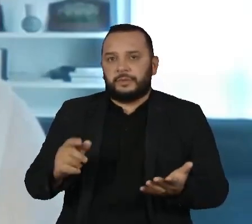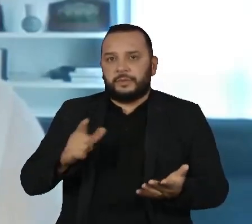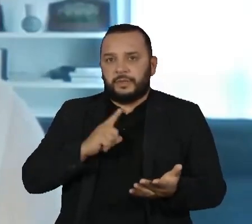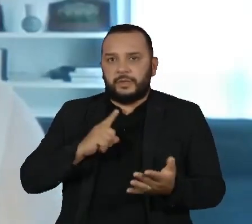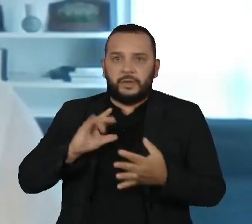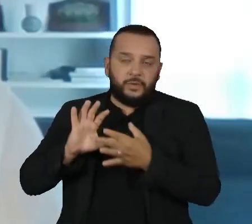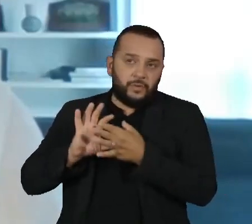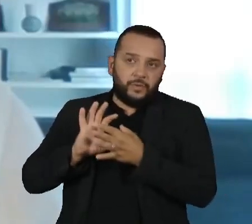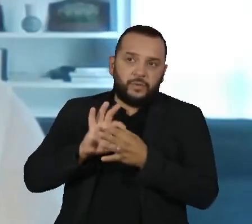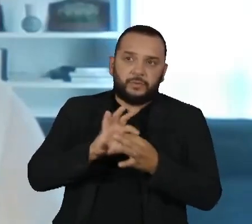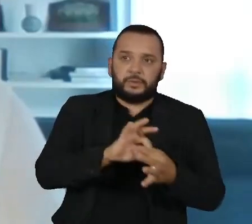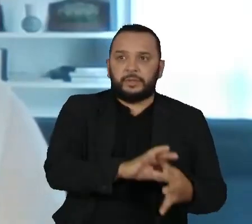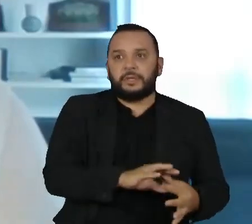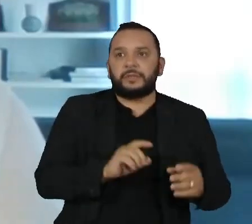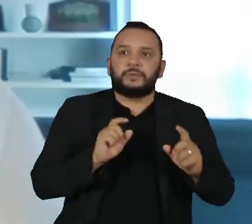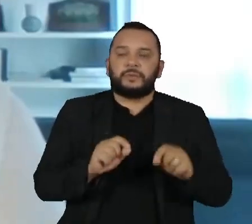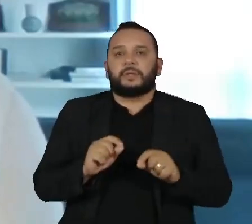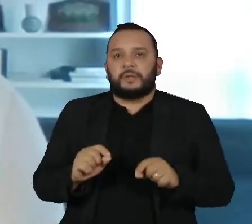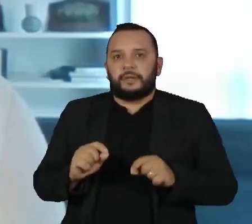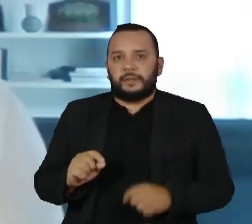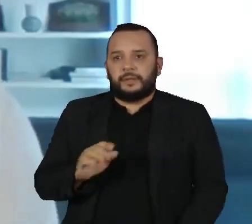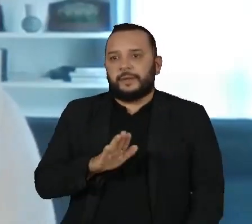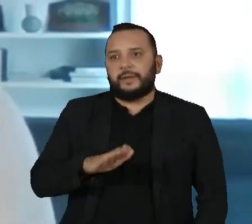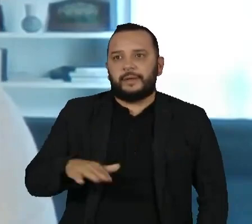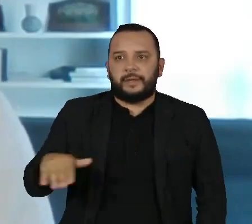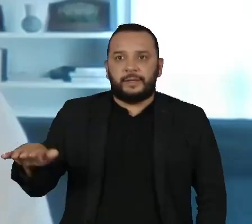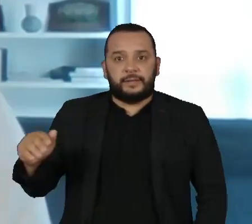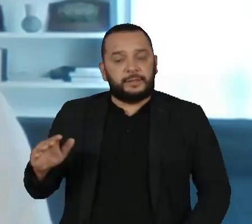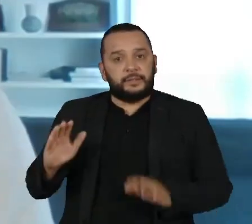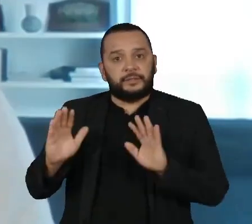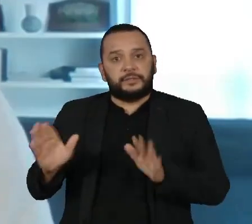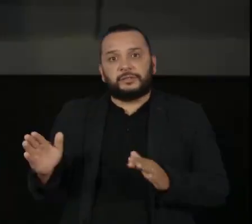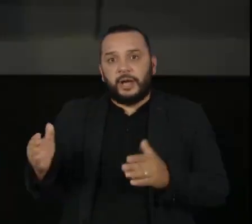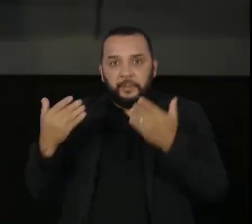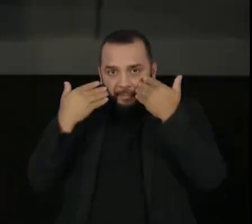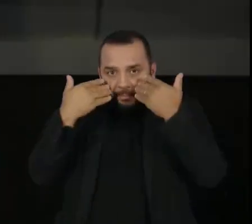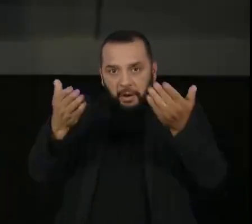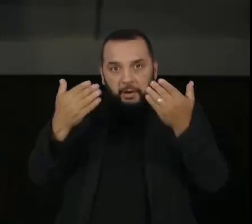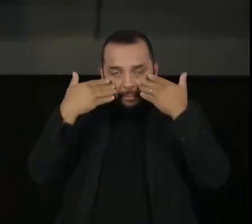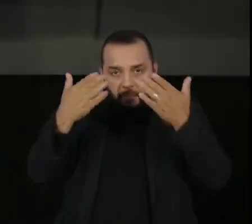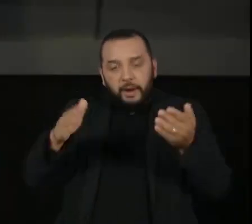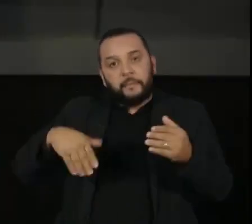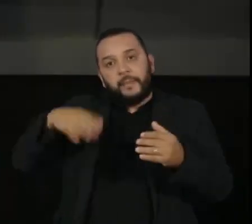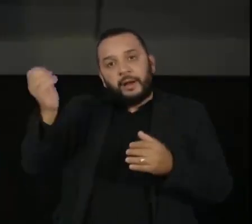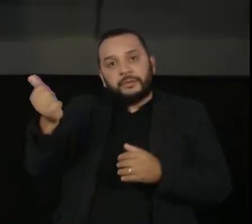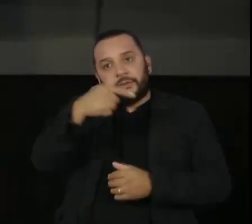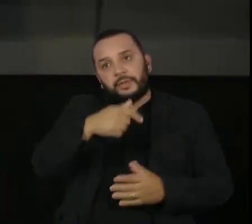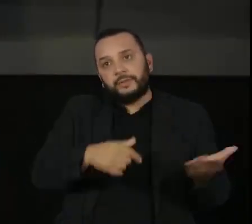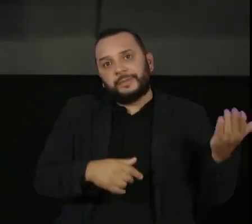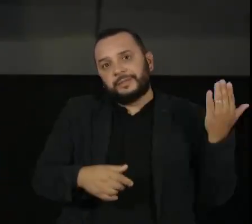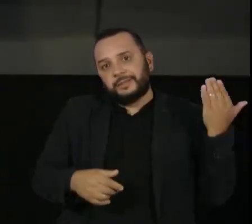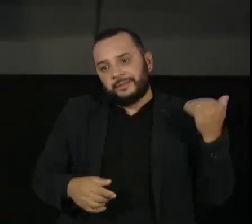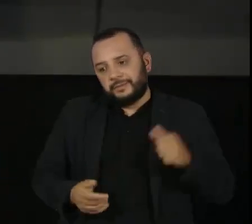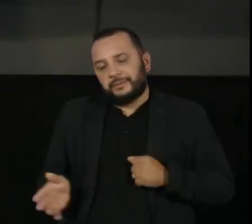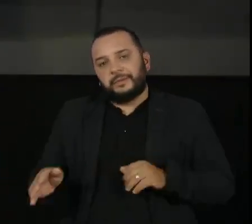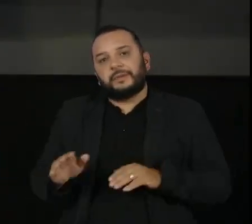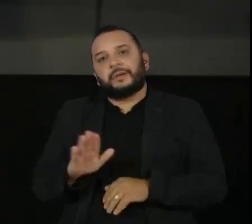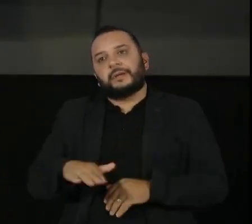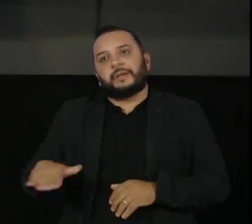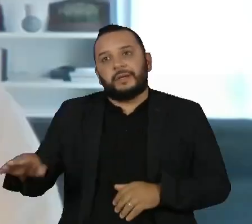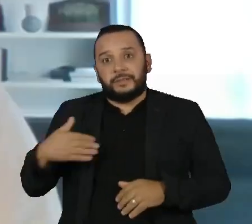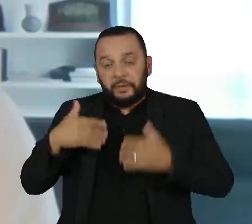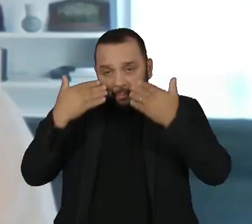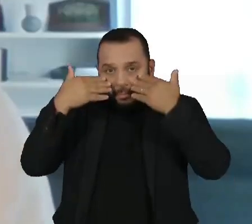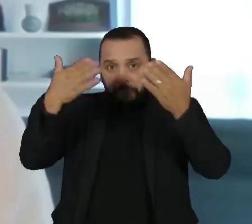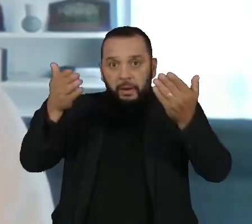no qual as crianças estão sendo muito mais expostas do que antes, né? Conforme as crianças são expostas, elas também se